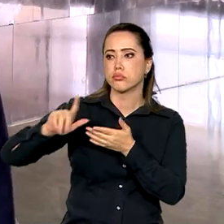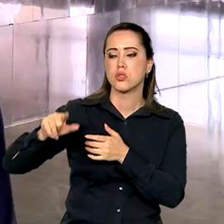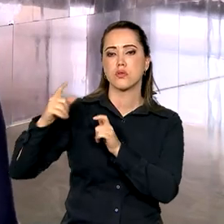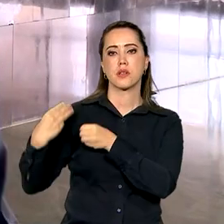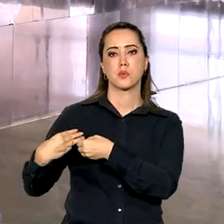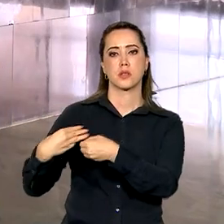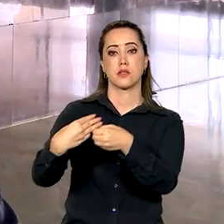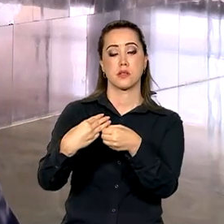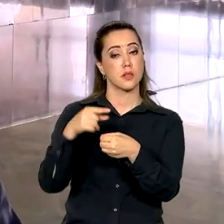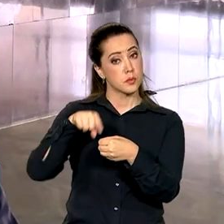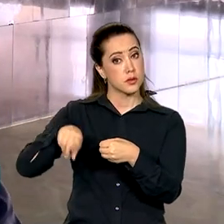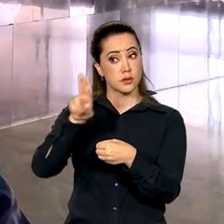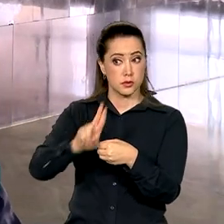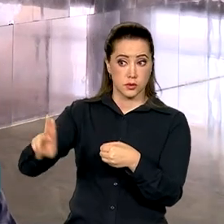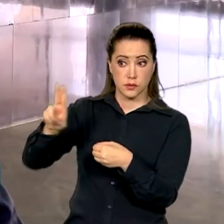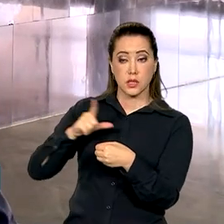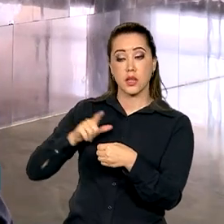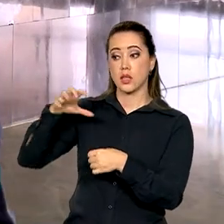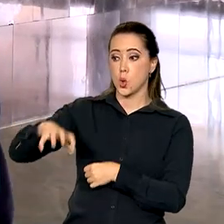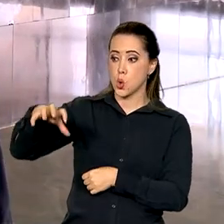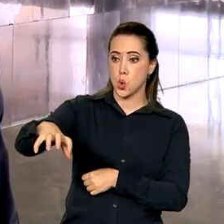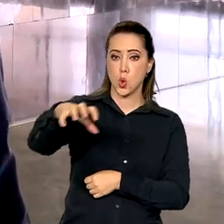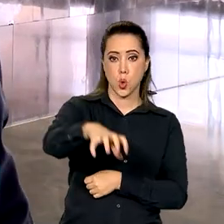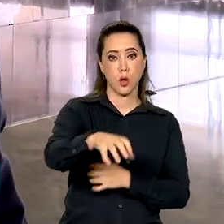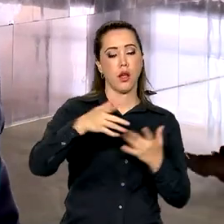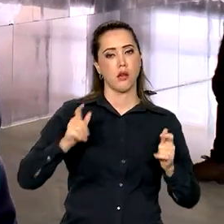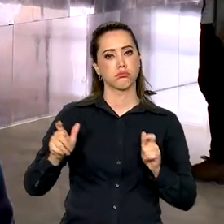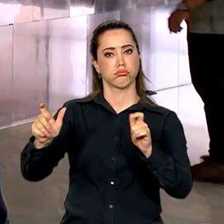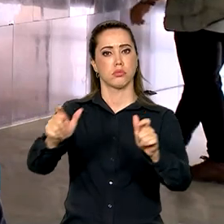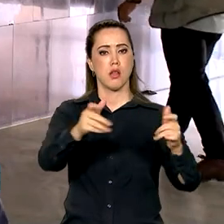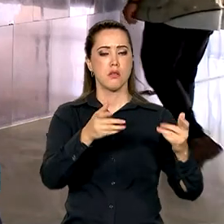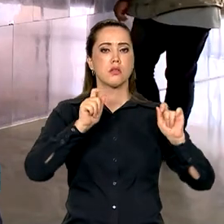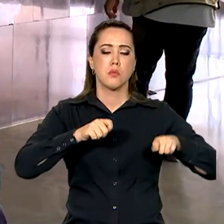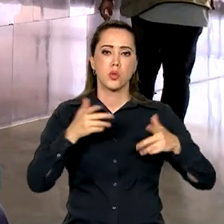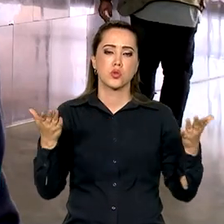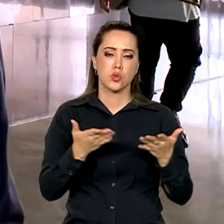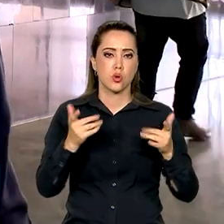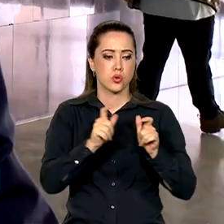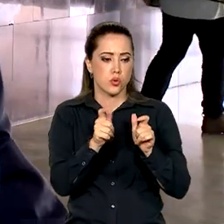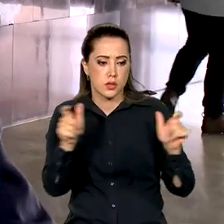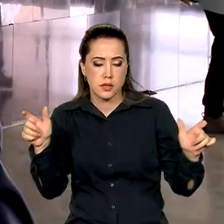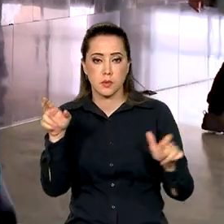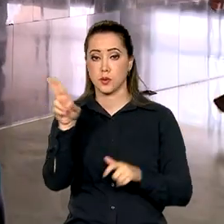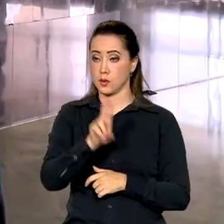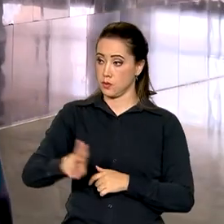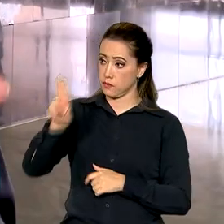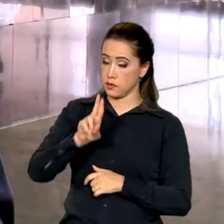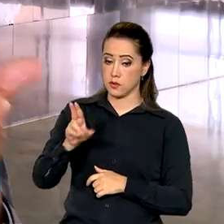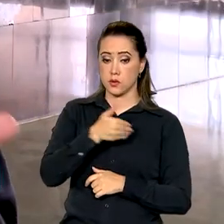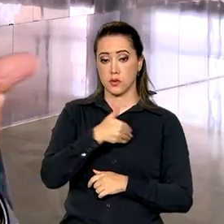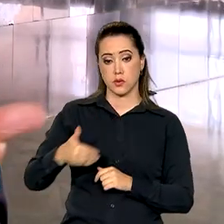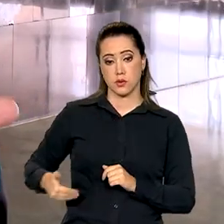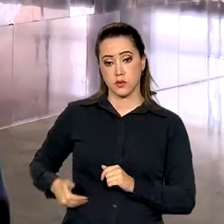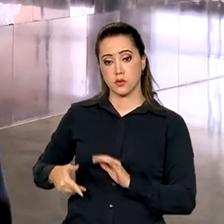Estado. Essas universidades, elas têm campos avançados. E hoje, com o crescimento da rede de universidades públicas que houve nos